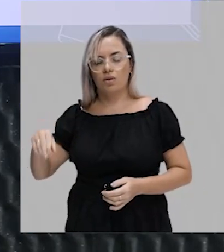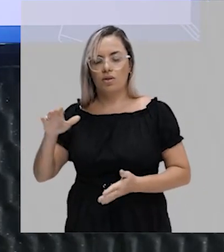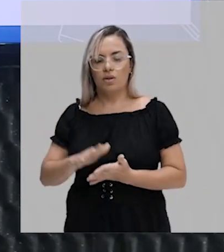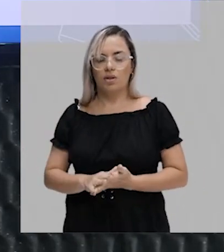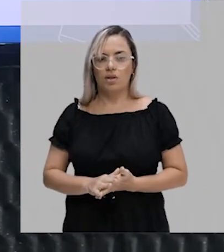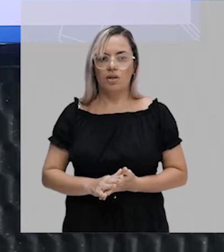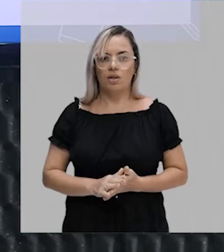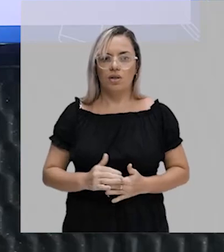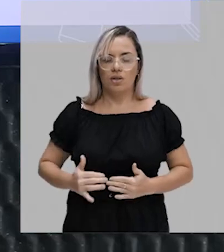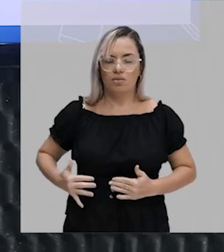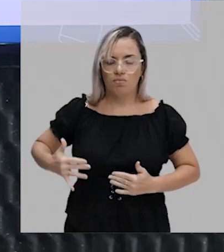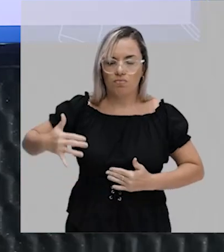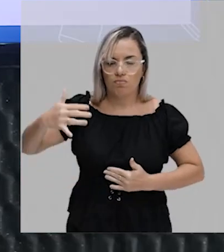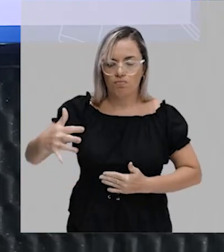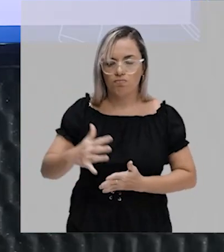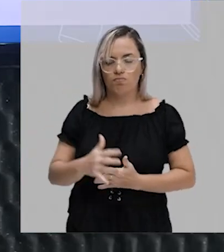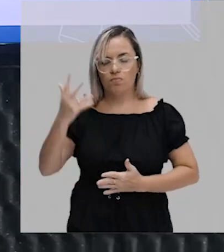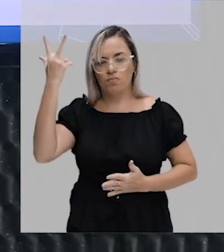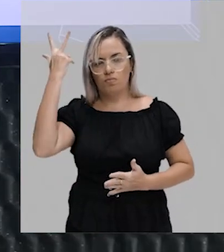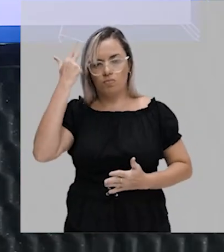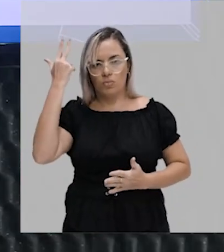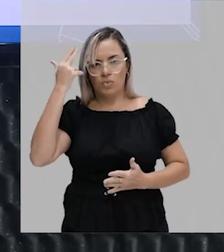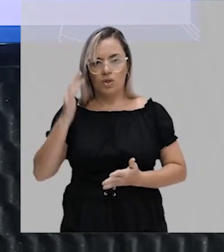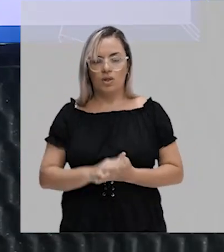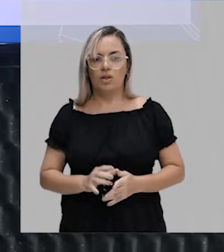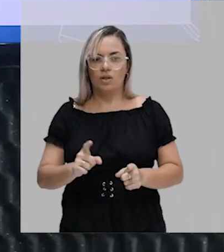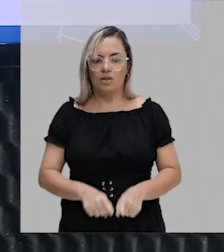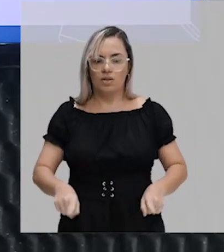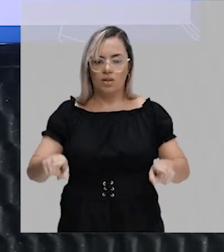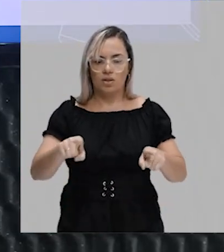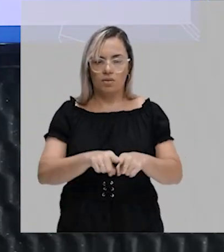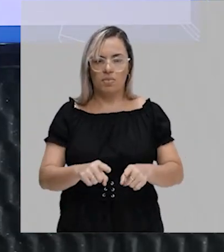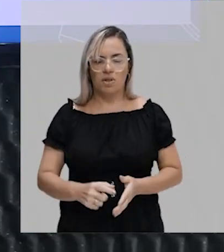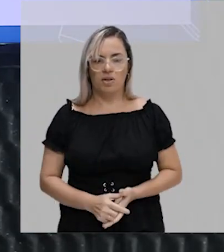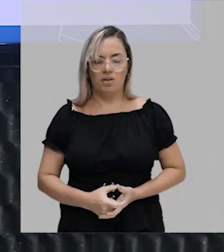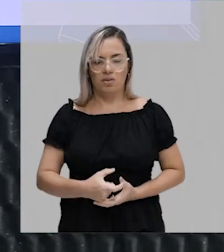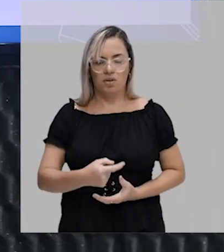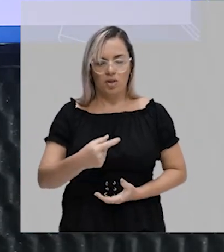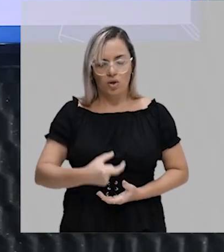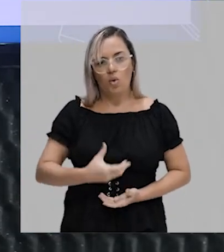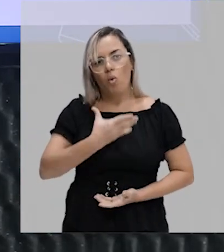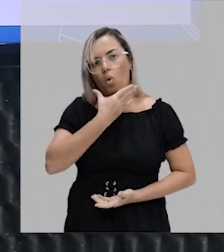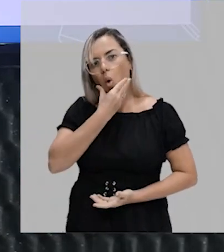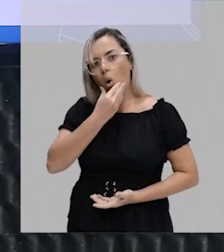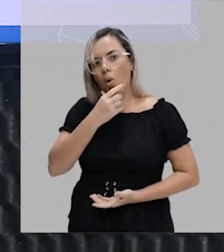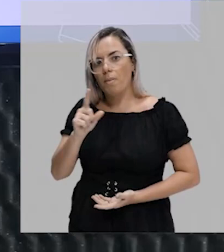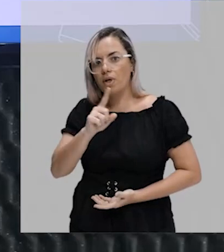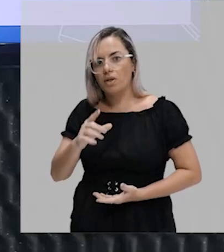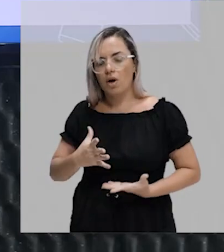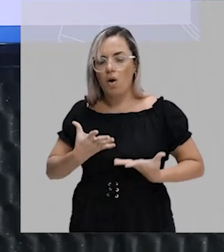como ela está chamando aqui, assim também como a negação da paternidade, que ainda acontece muito aqui no Brasil, e o